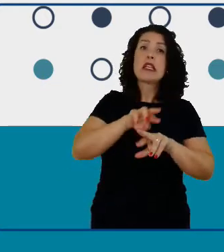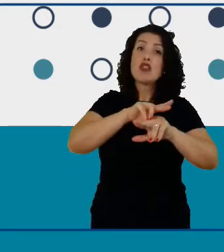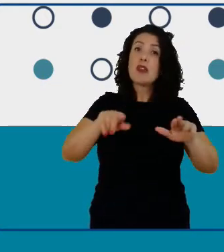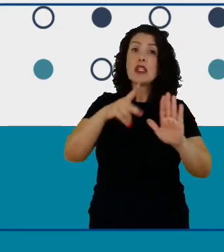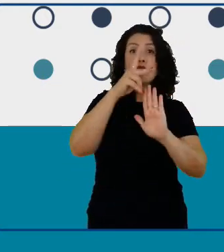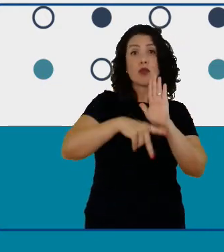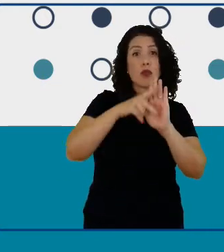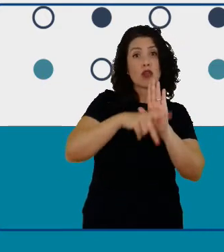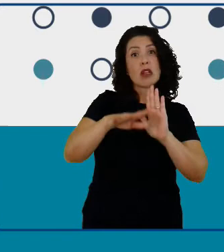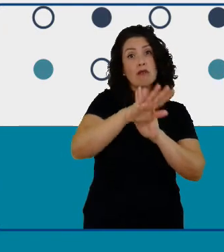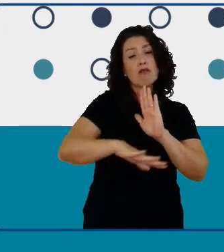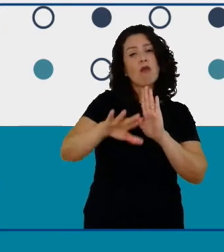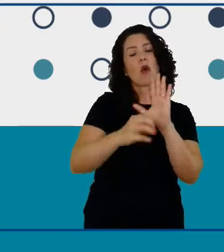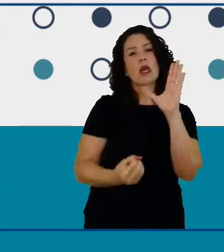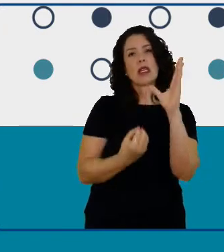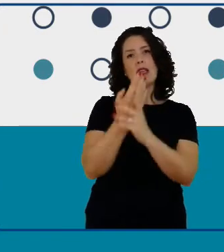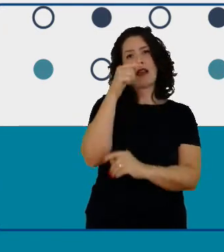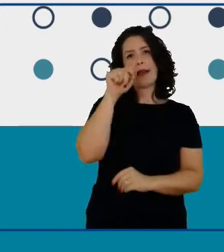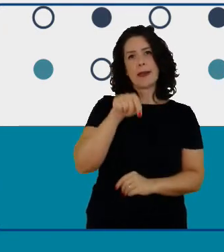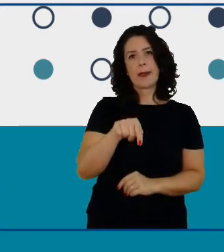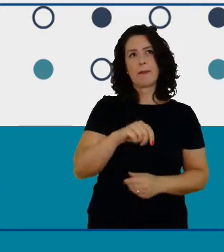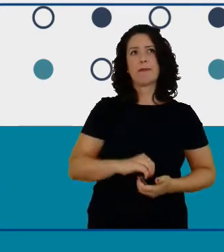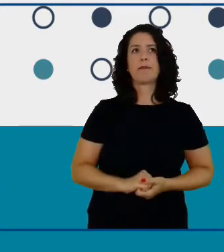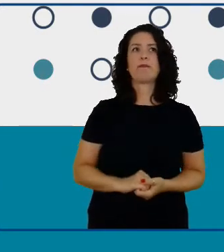espaço próximo slide